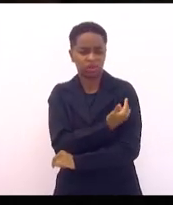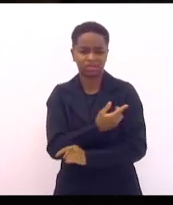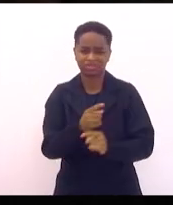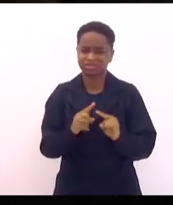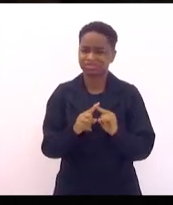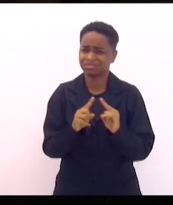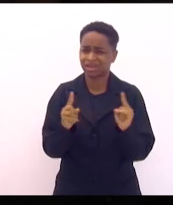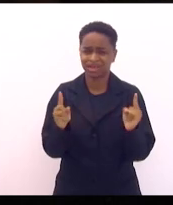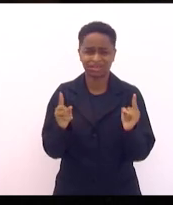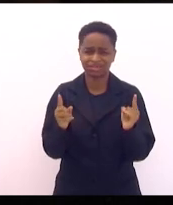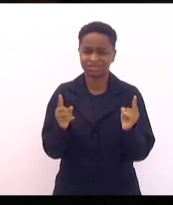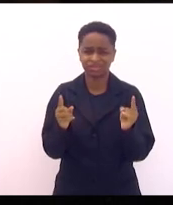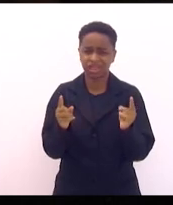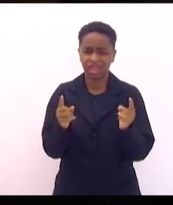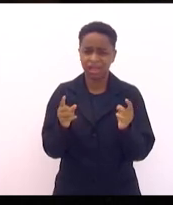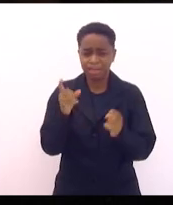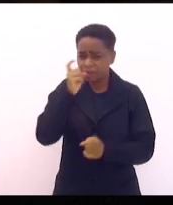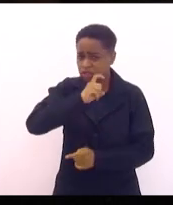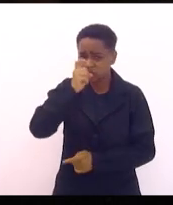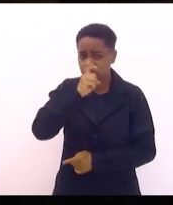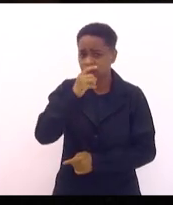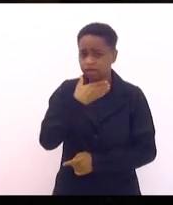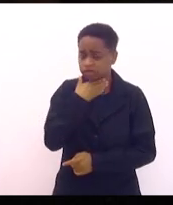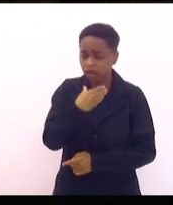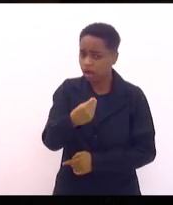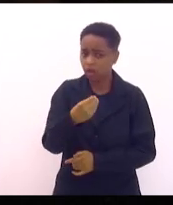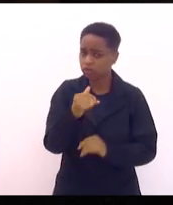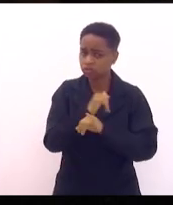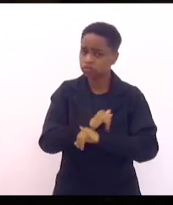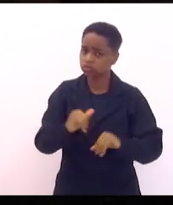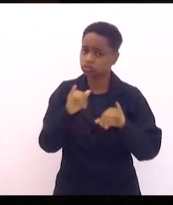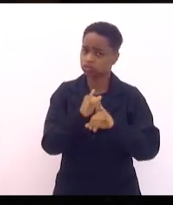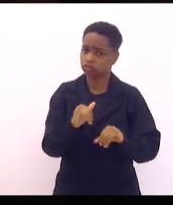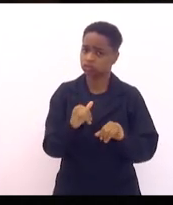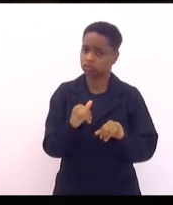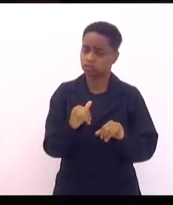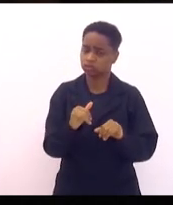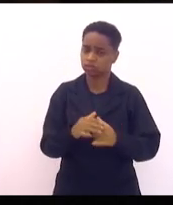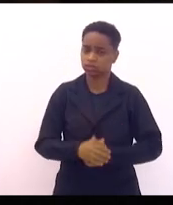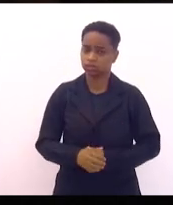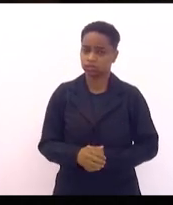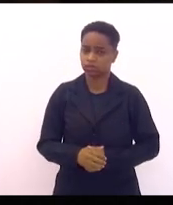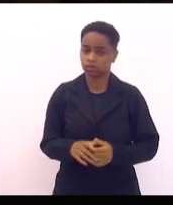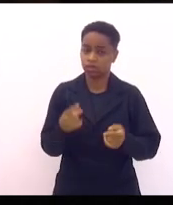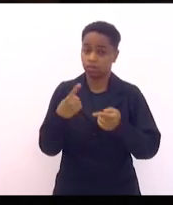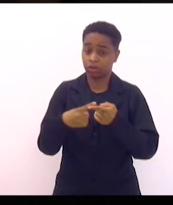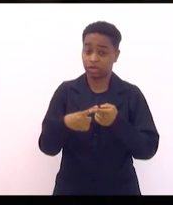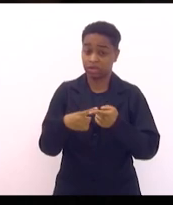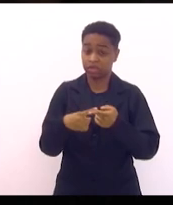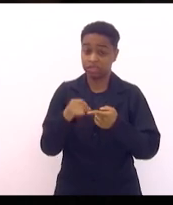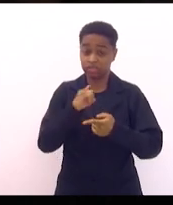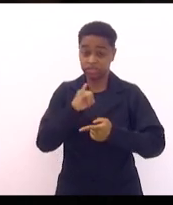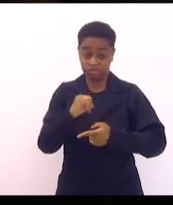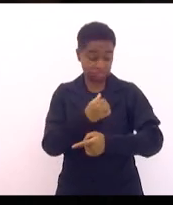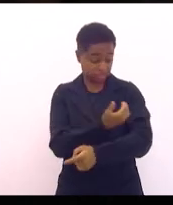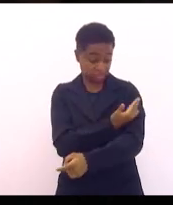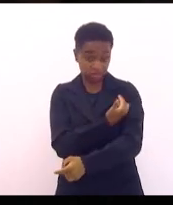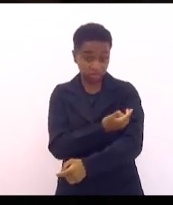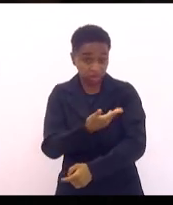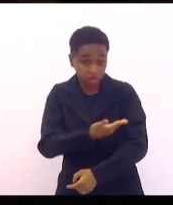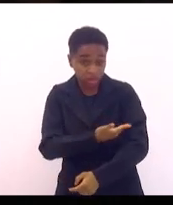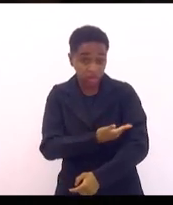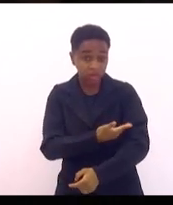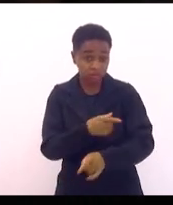um cinismo, de uma hipocrisia que sem precedentes, porque senão teria atingido a outra tatuagem, não é verdade?